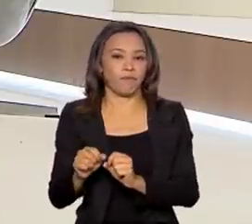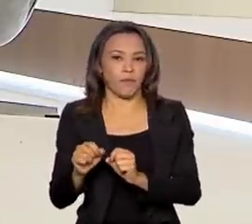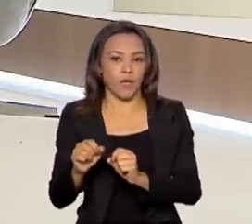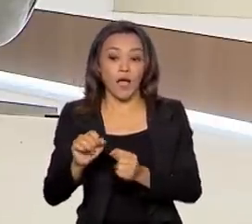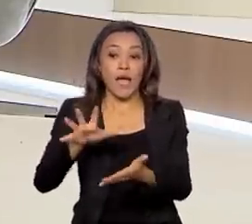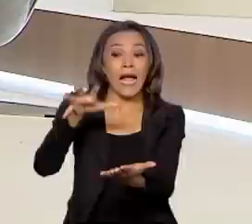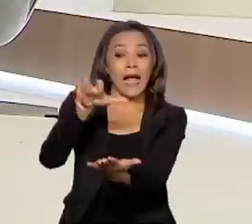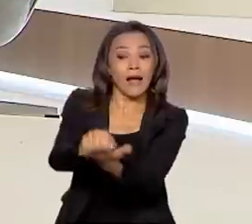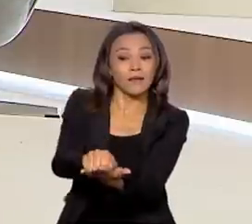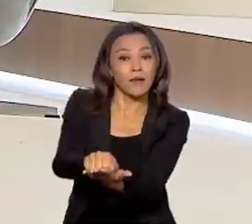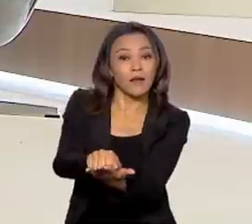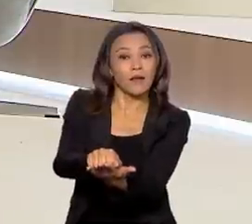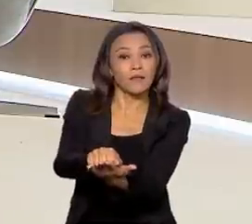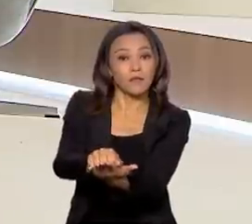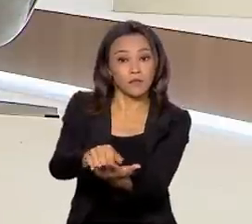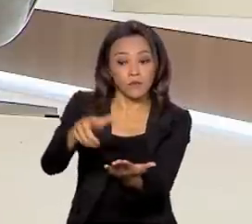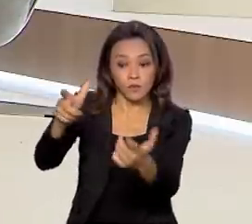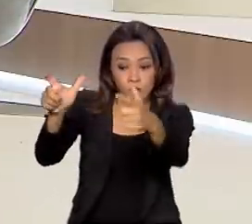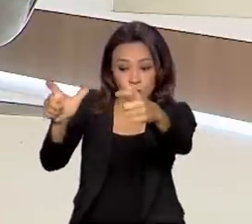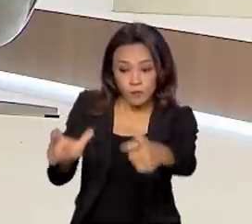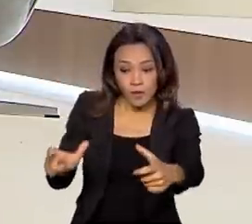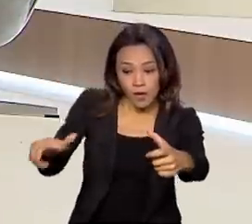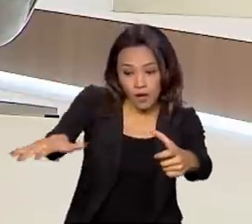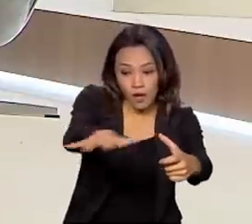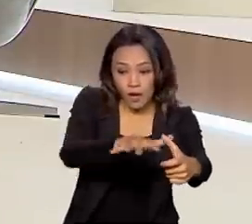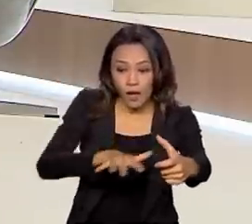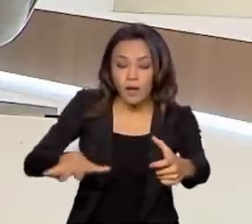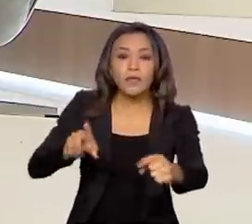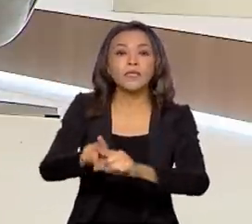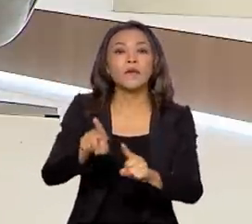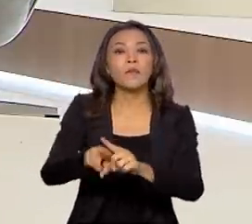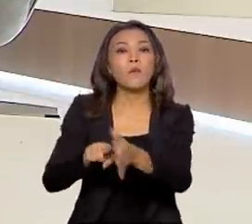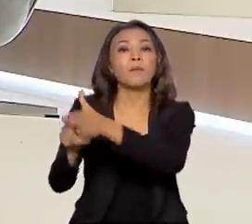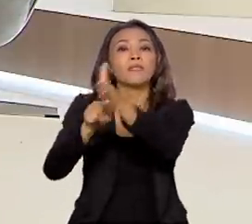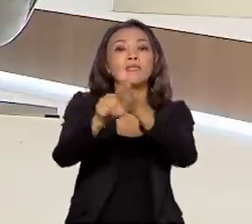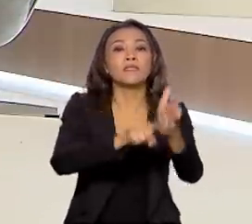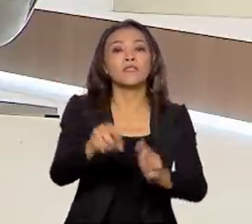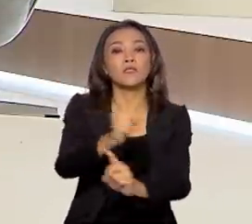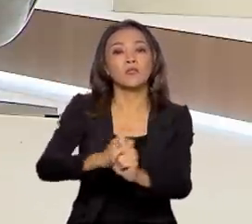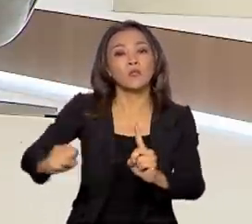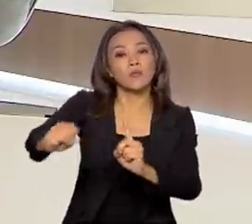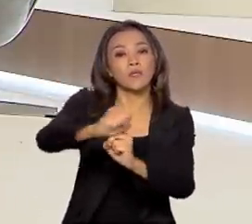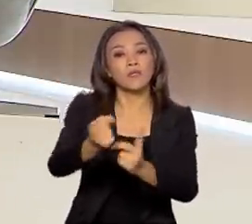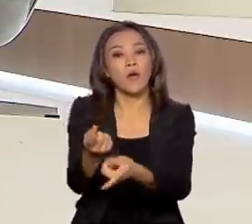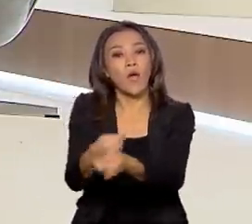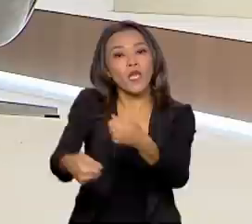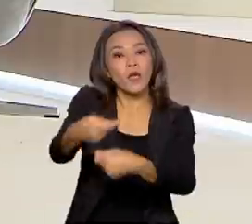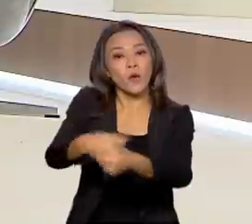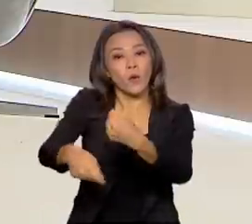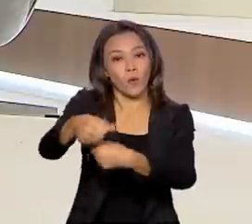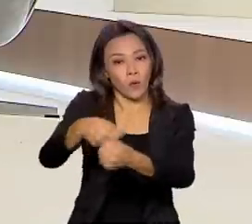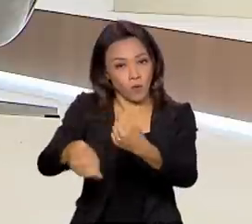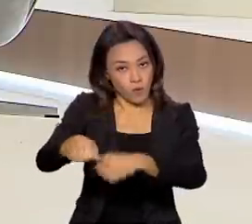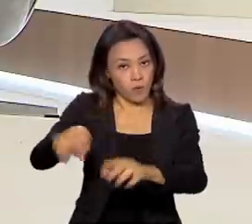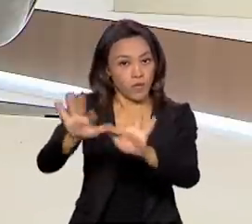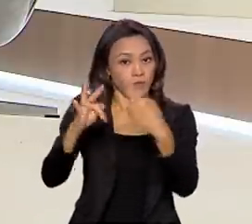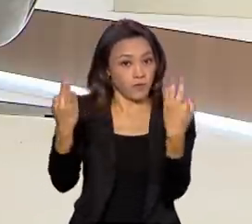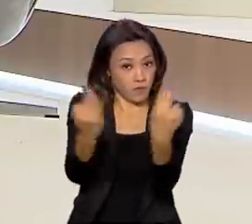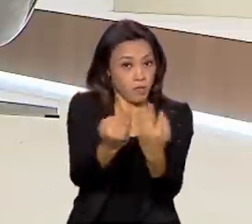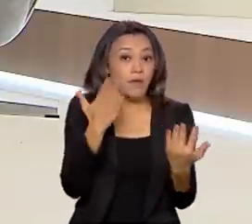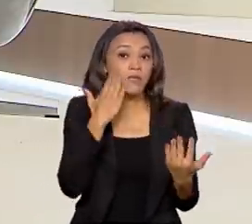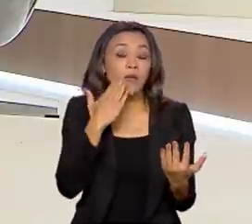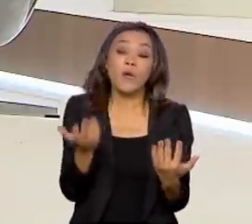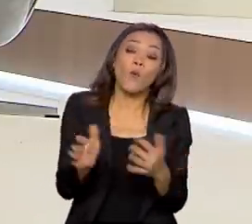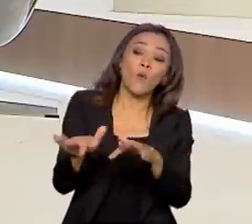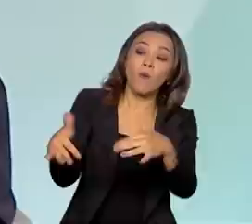cadastro georreferenciado da área e sócio-econômico das famílias. Porque é dali que se vai identificar quais